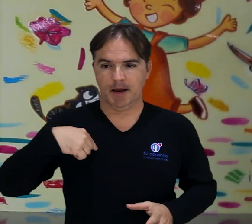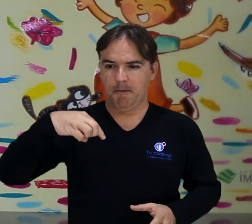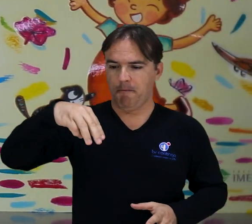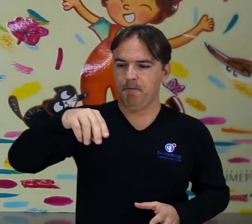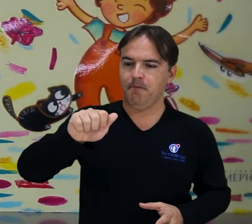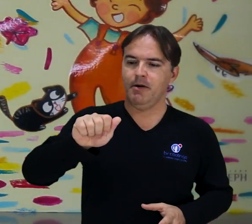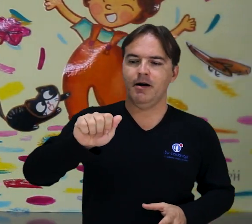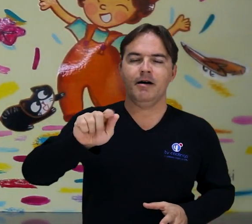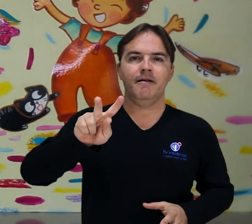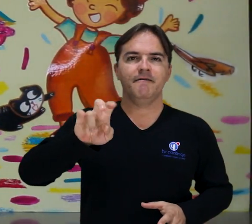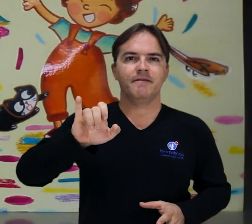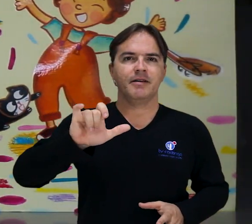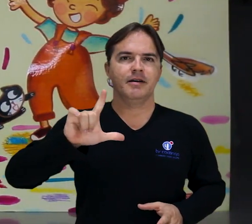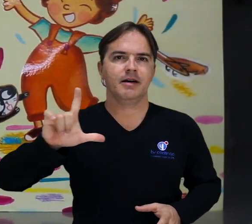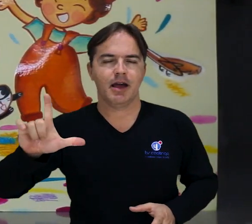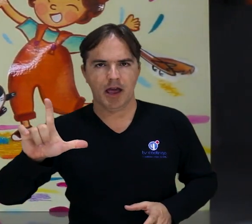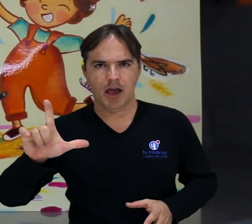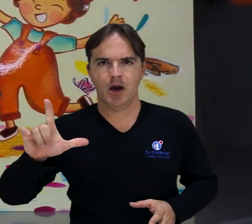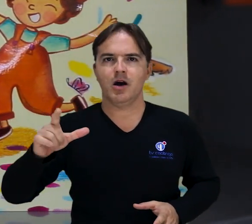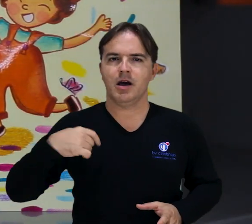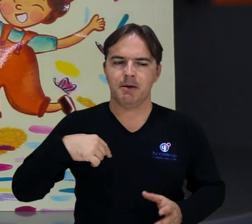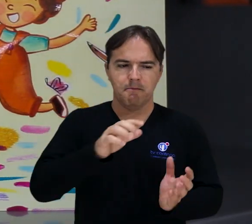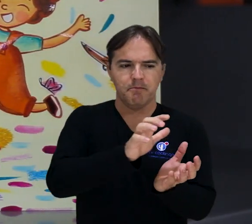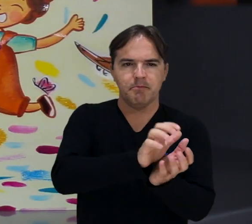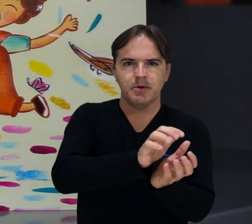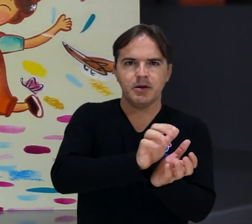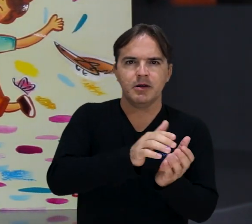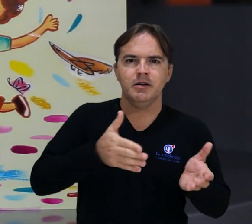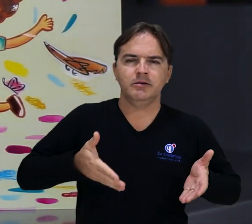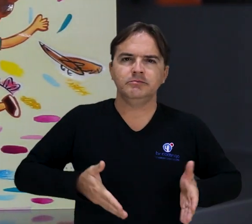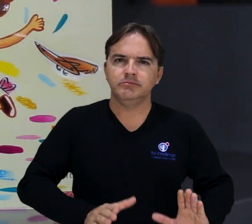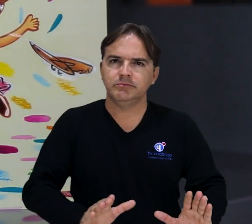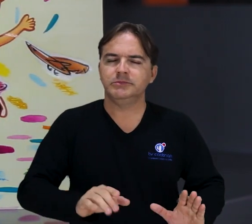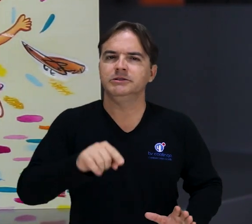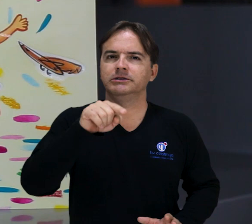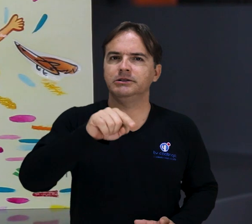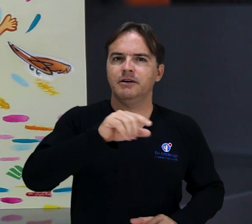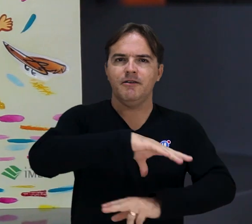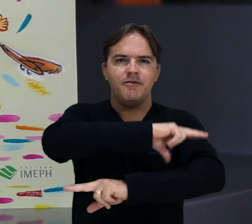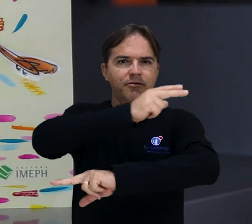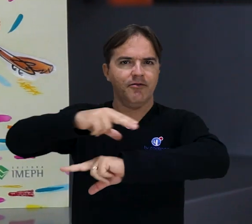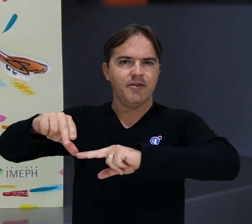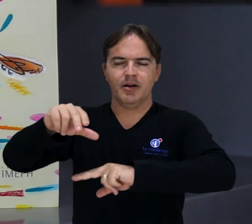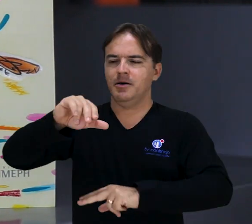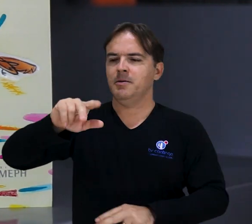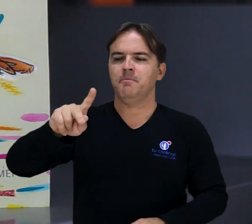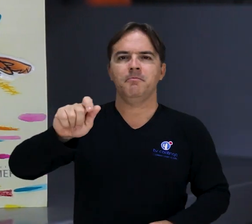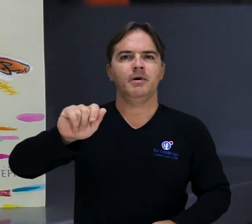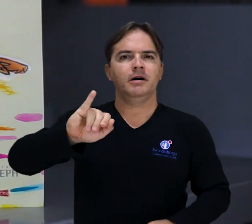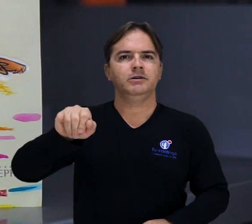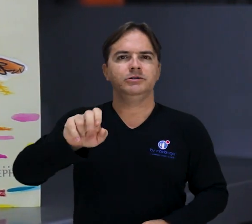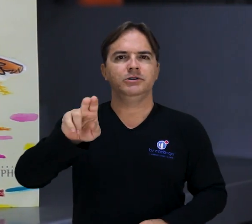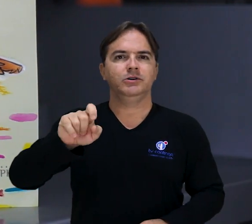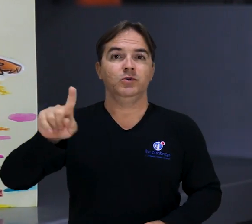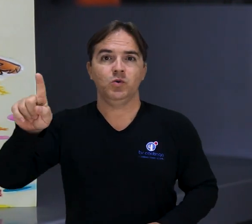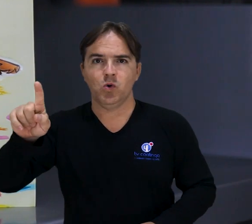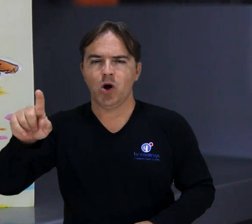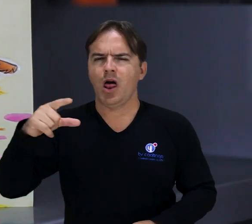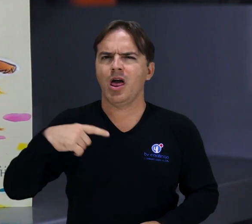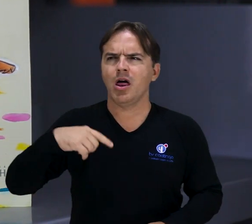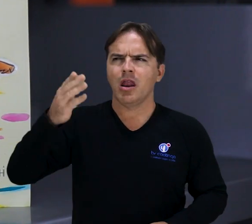Melo, pernambucano, de Iguaraci, no Vale do Pajeú, trazendo um pouco dessa infância